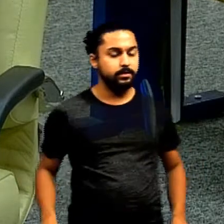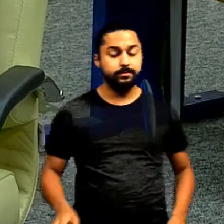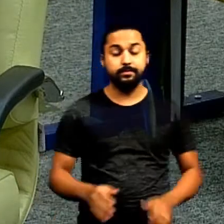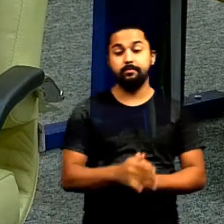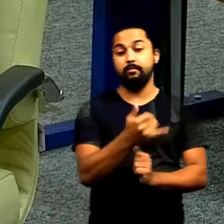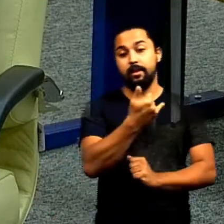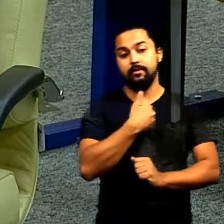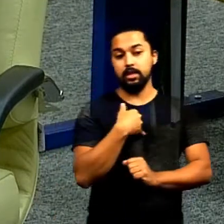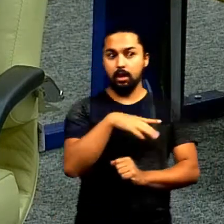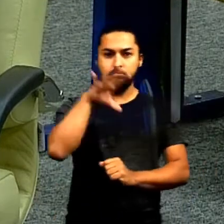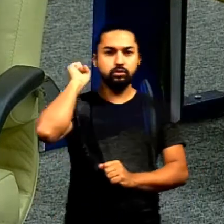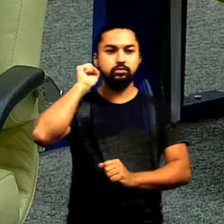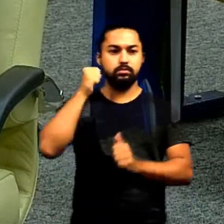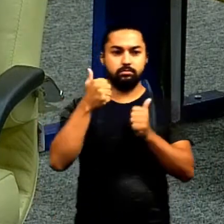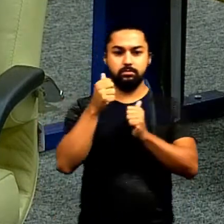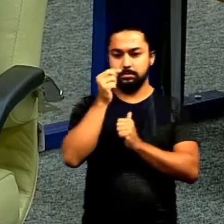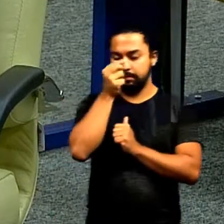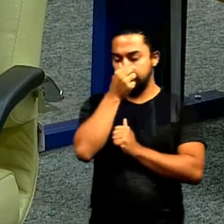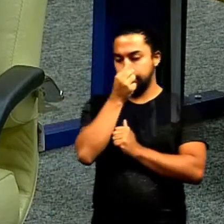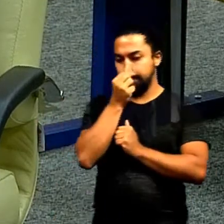aí ele falou assim então me escuta